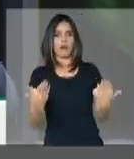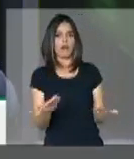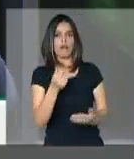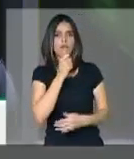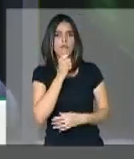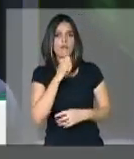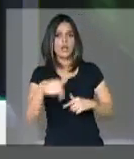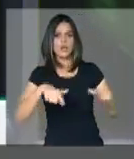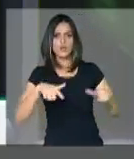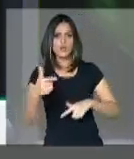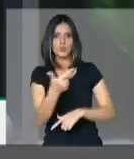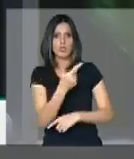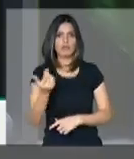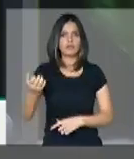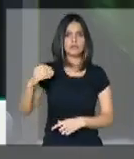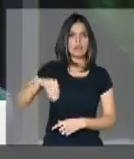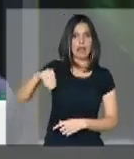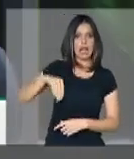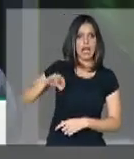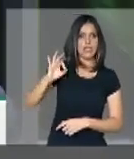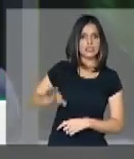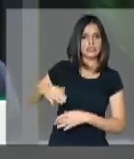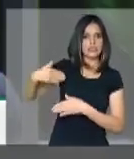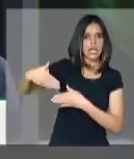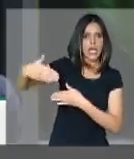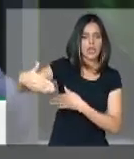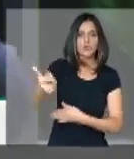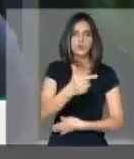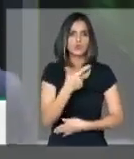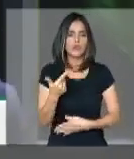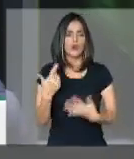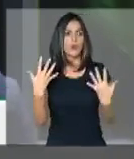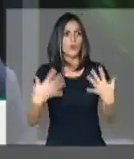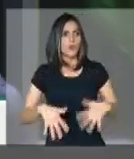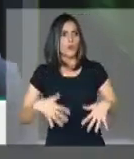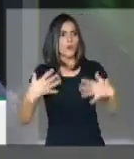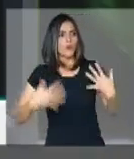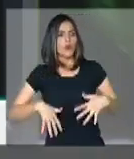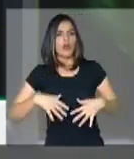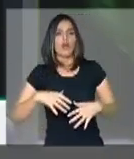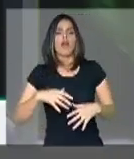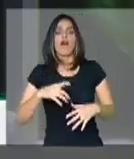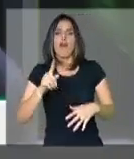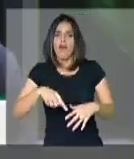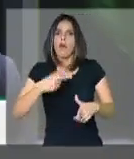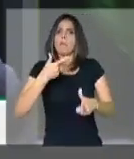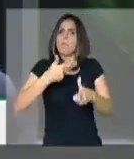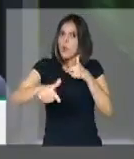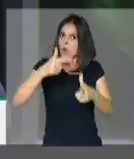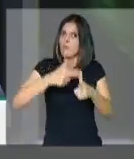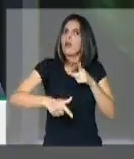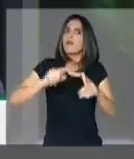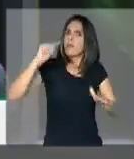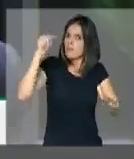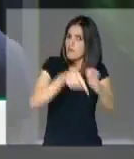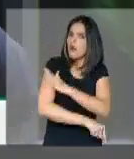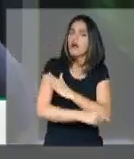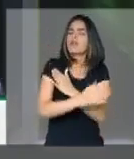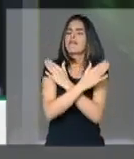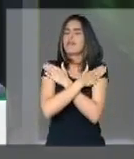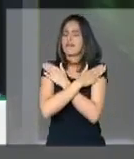remuneração regular. É assustador, é um drama social profundo da crise do desemprego. Nesse momento,